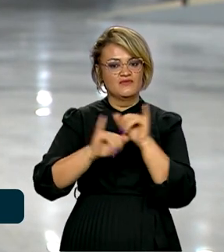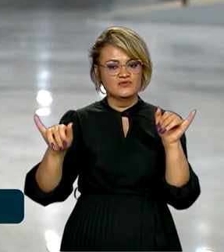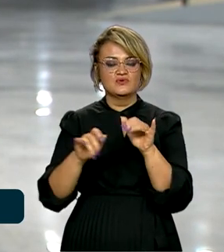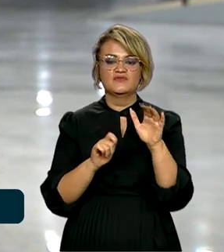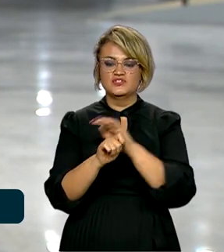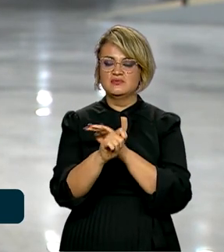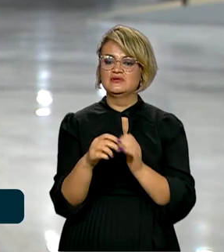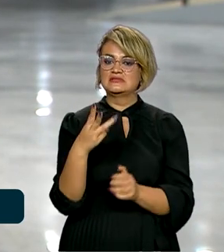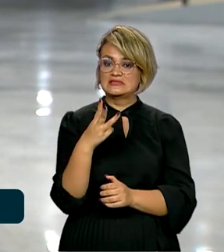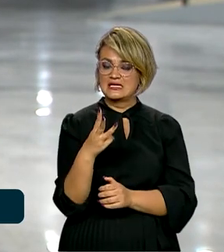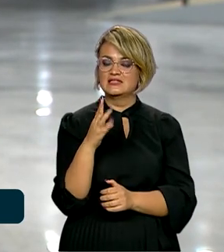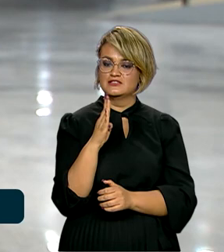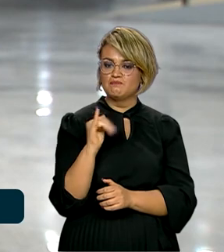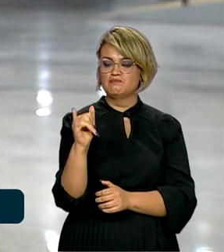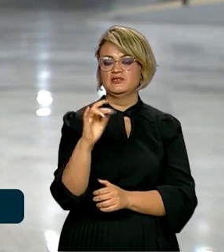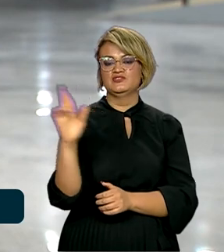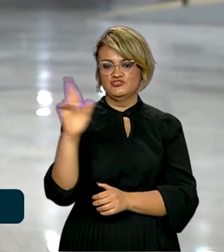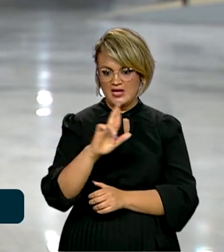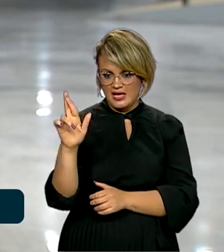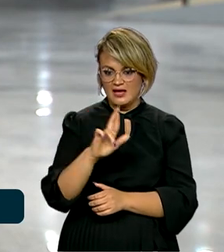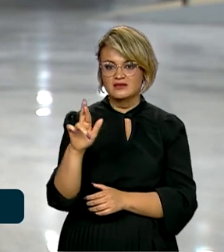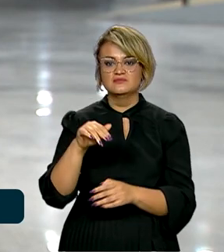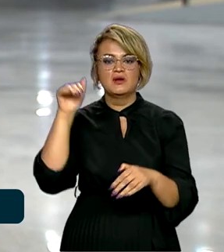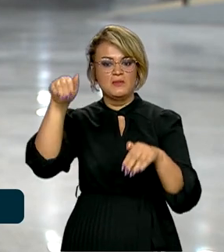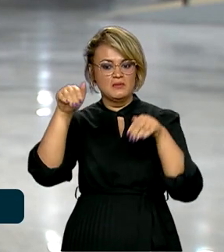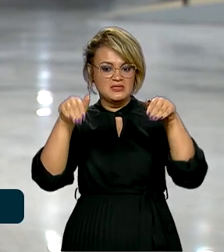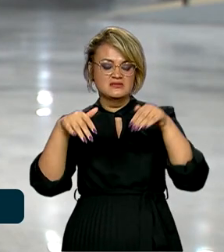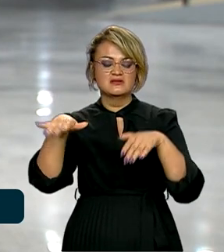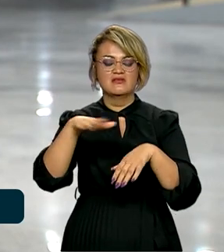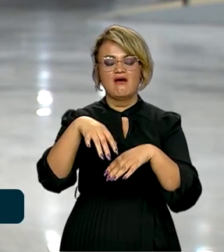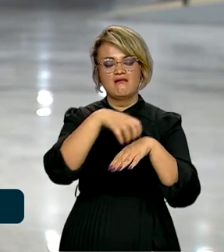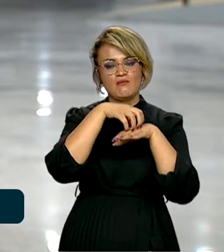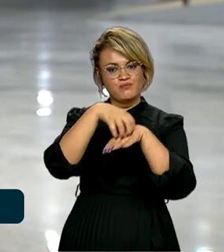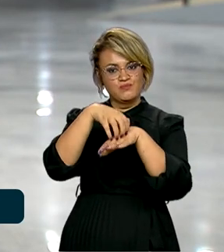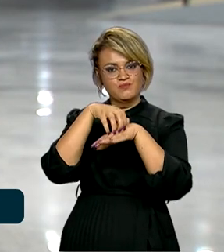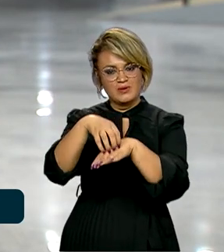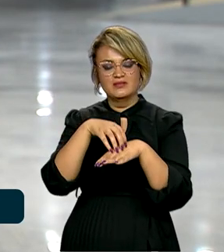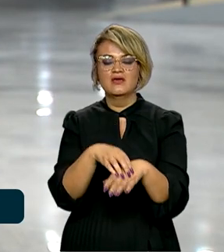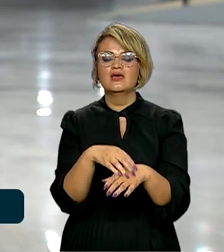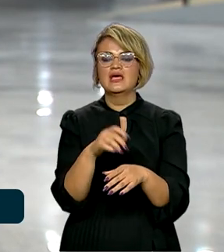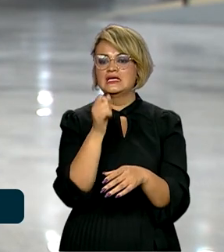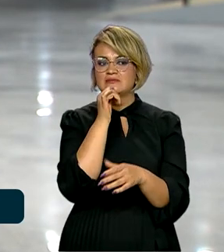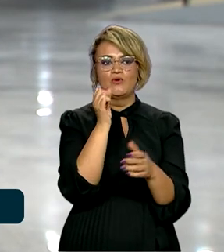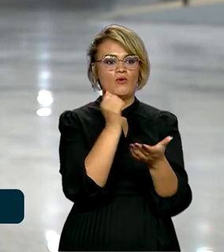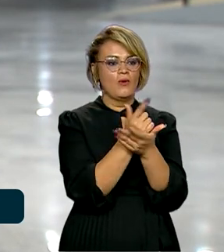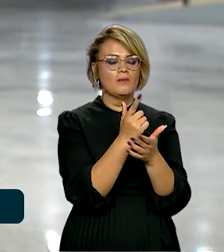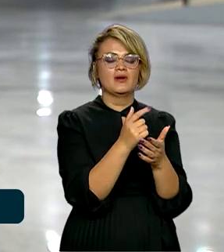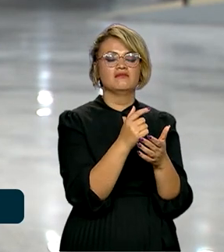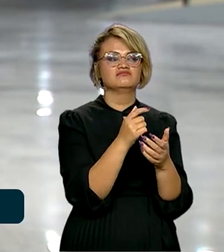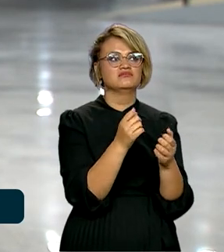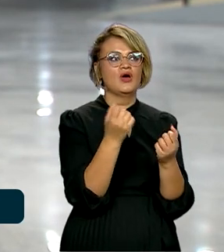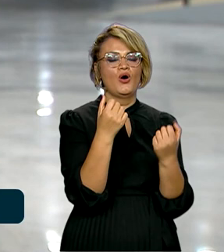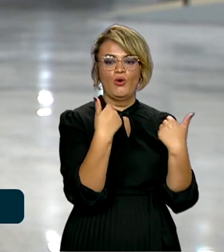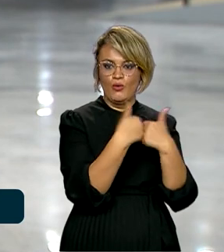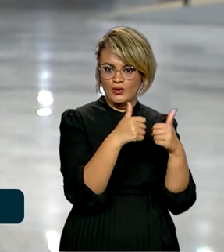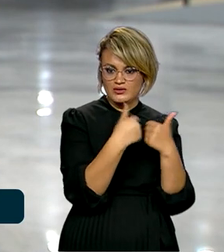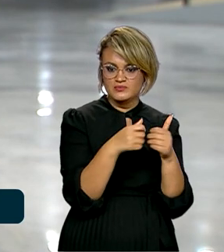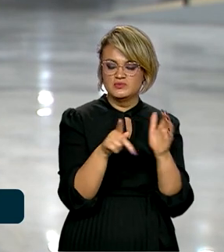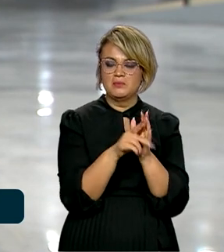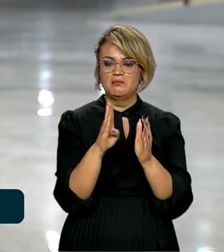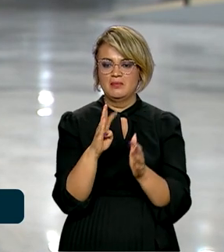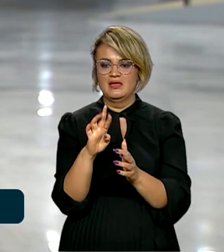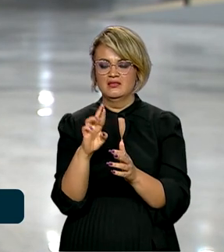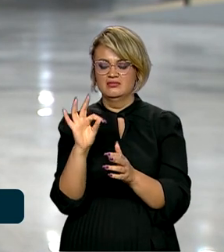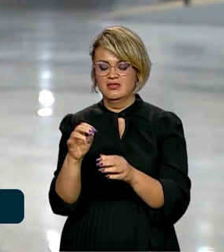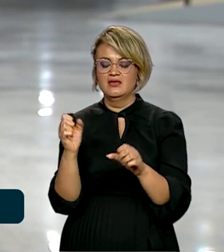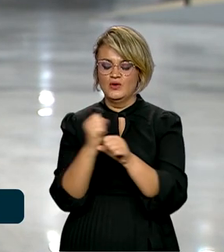quase R$ bilhões para a mobilidade urbana no Rio, como a compra de ônibus do BRT e a construção do